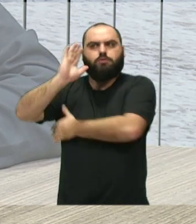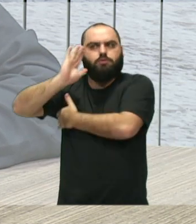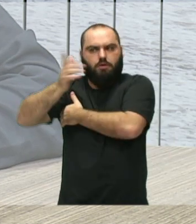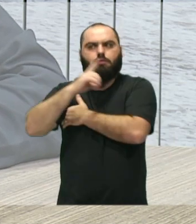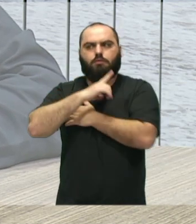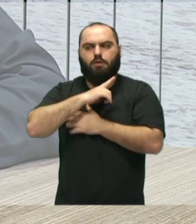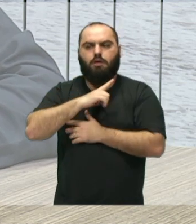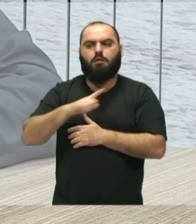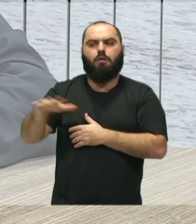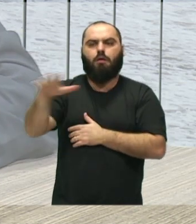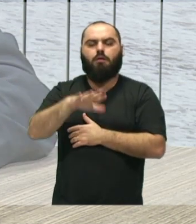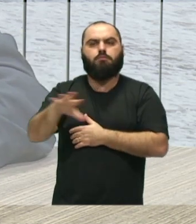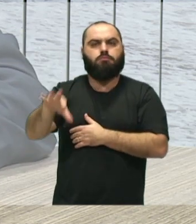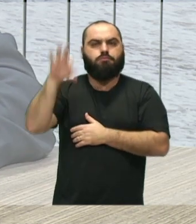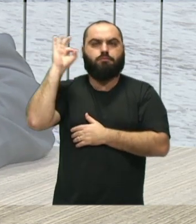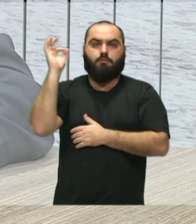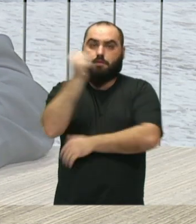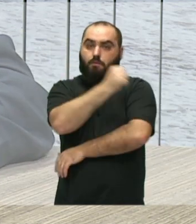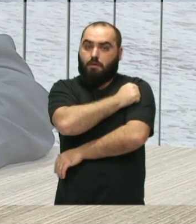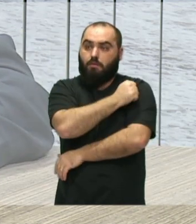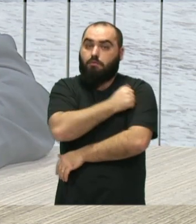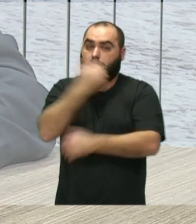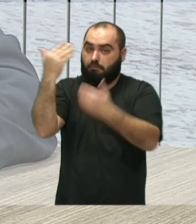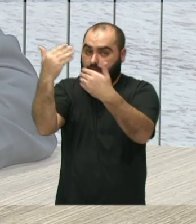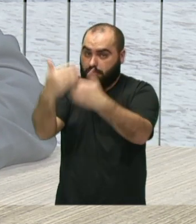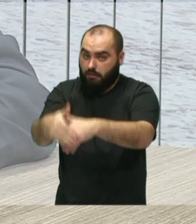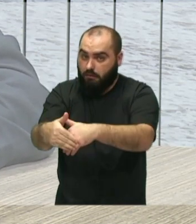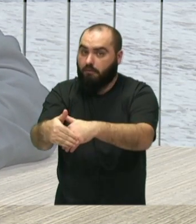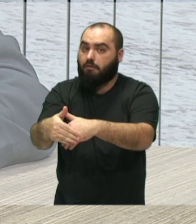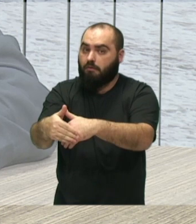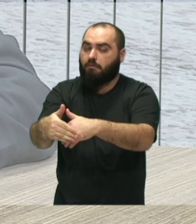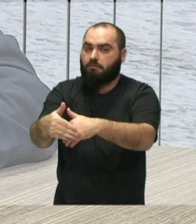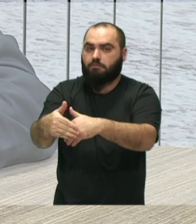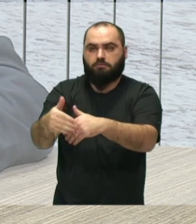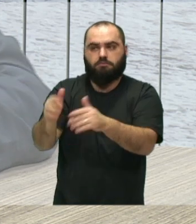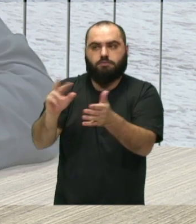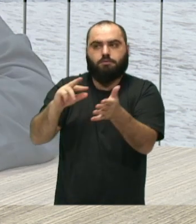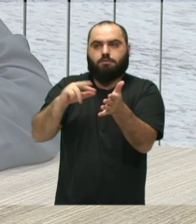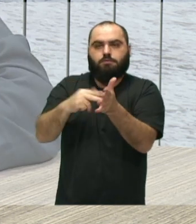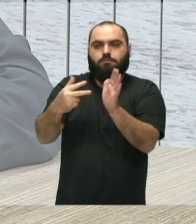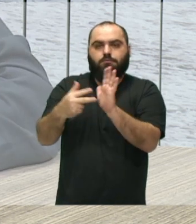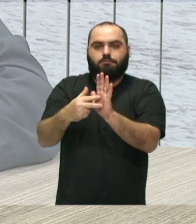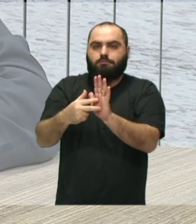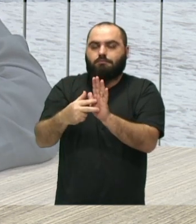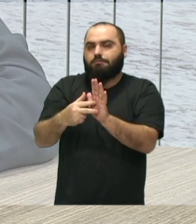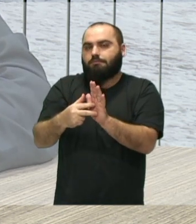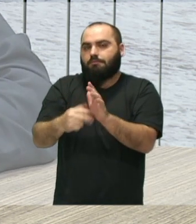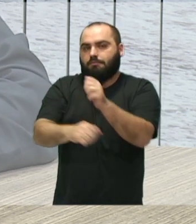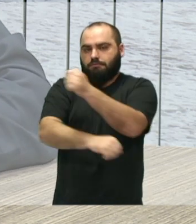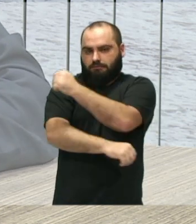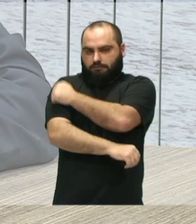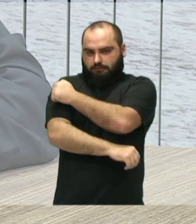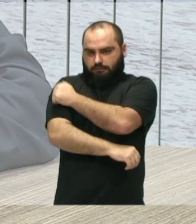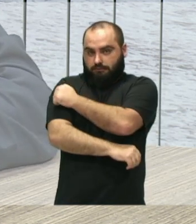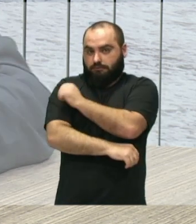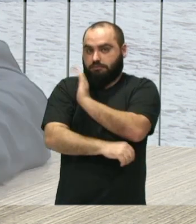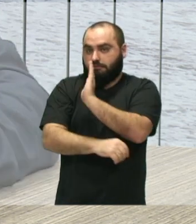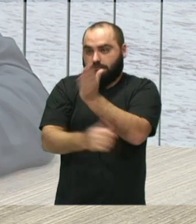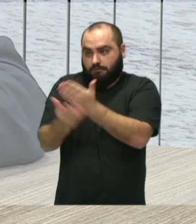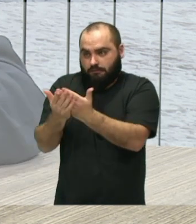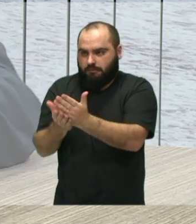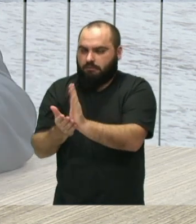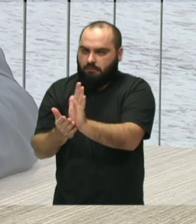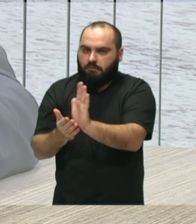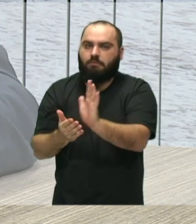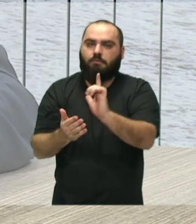entrar na instituição, então o aluno faz uma prova, o que quer dizer que nós não admitimos alunos que não sejam já iniciados, então